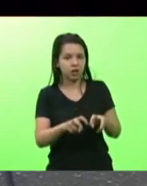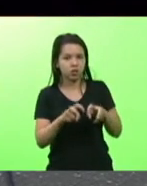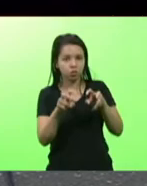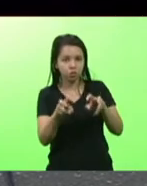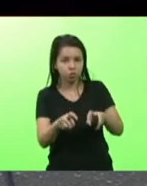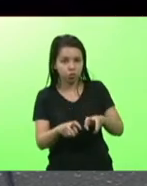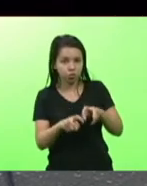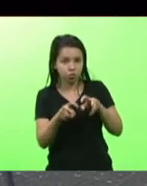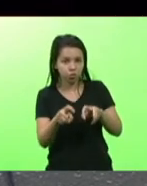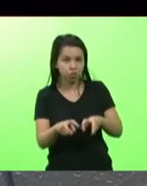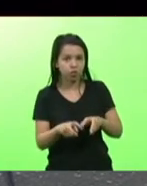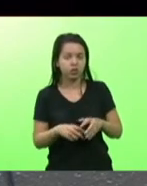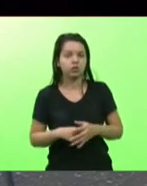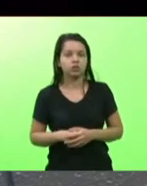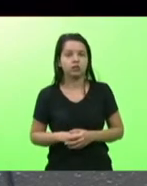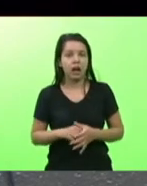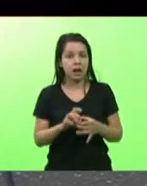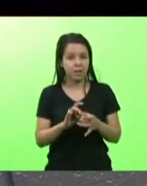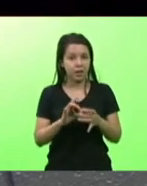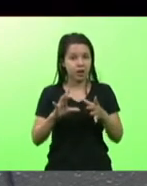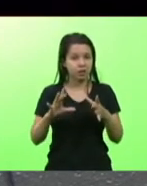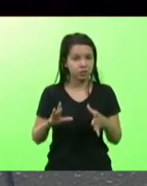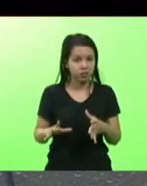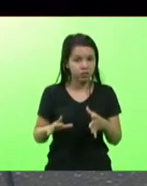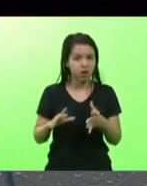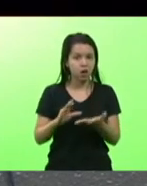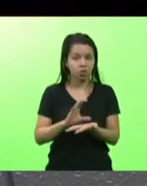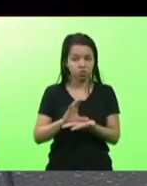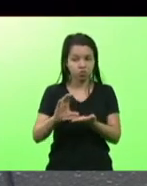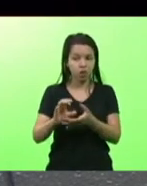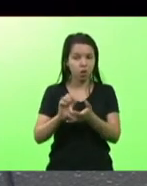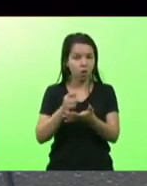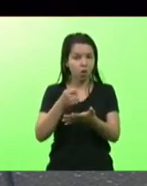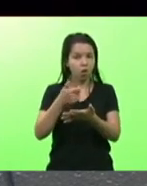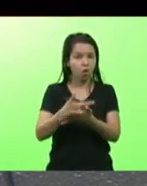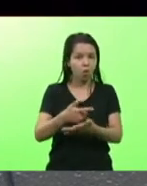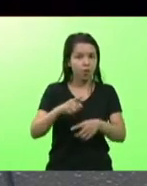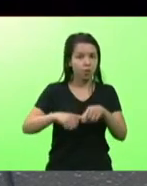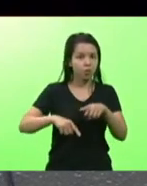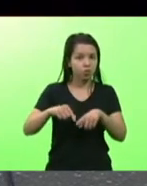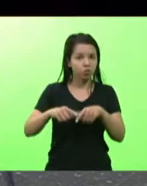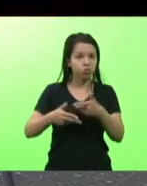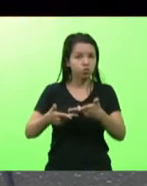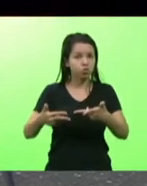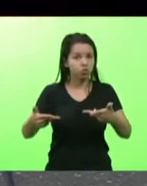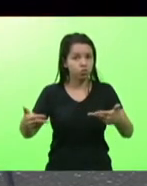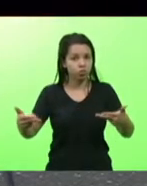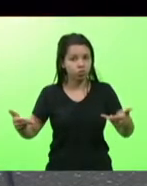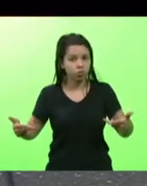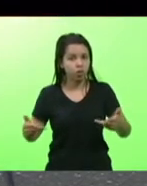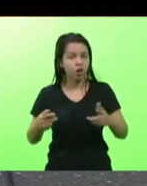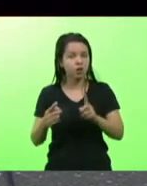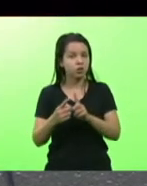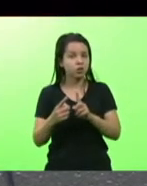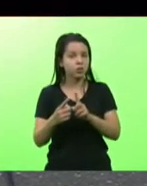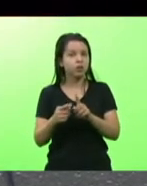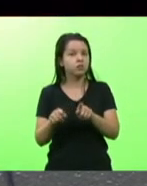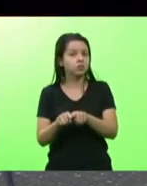a liberação a compra desses equipamentos e a liberação para atendimento inclusive